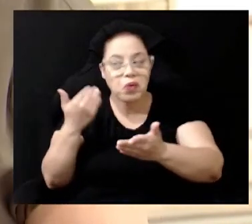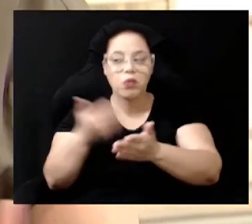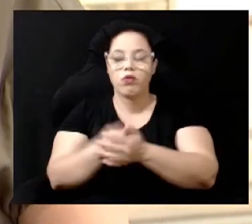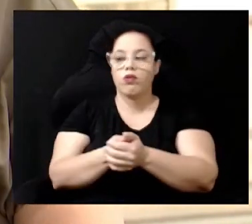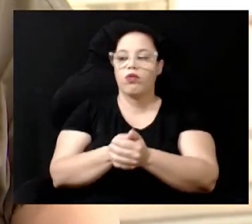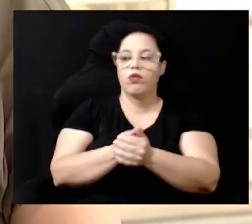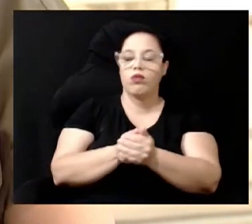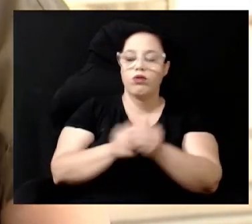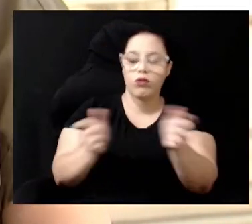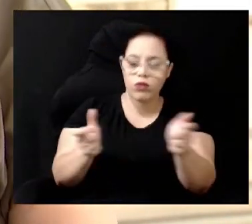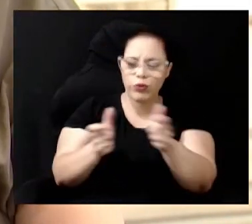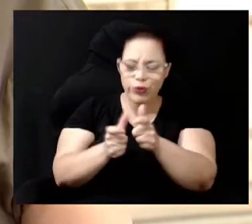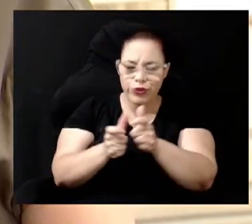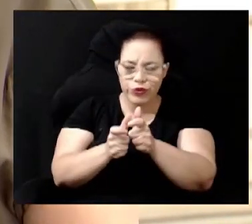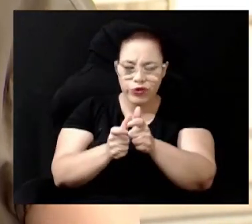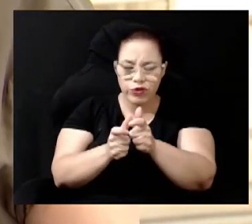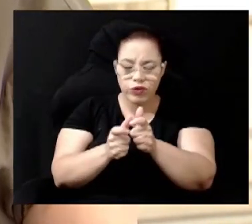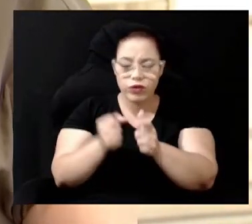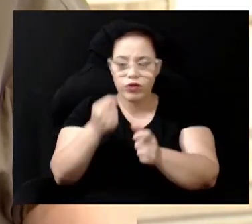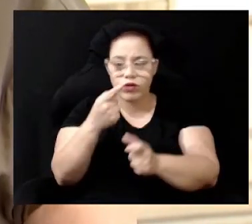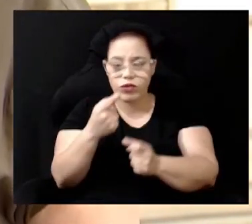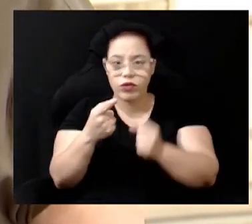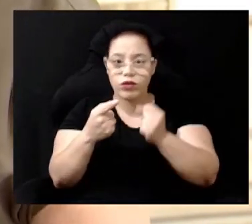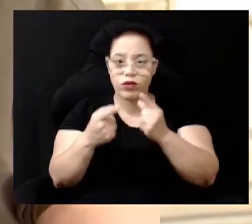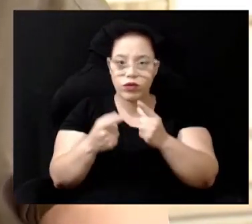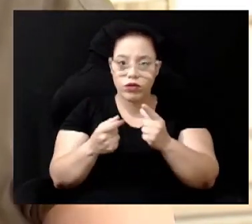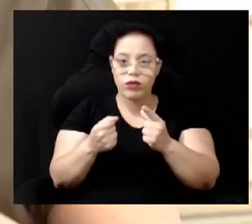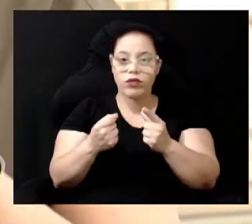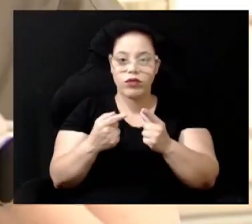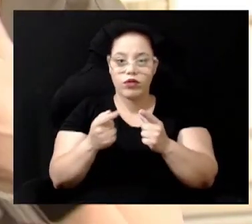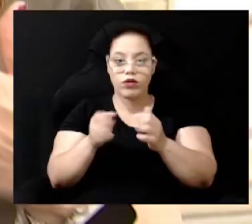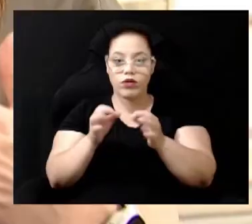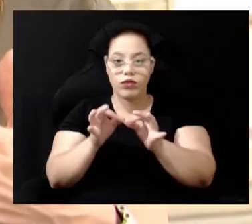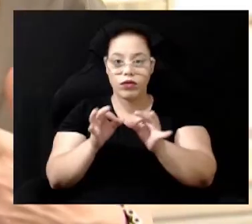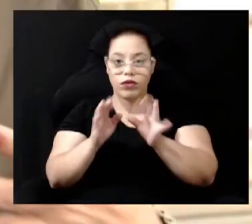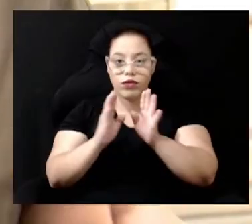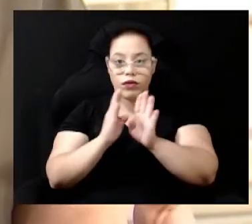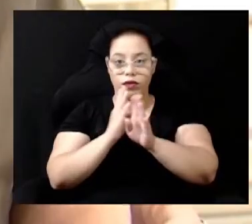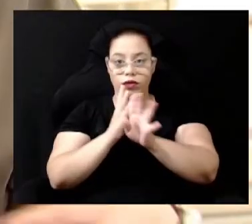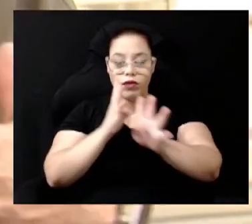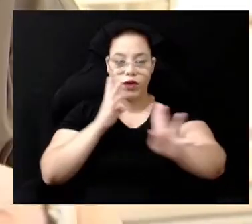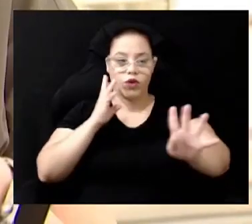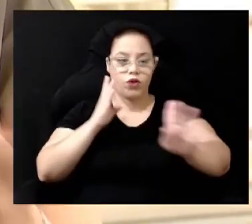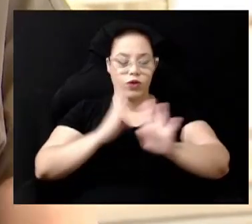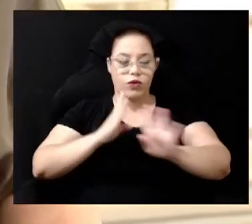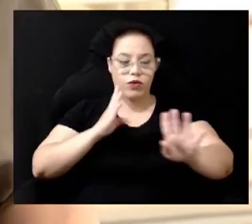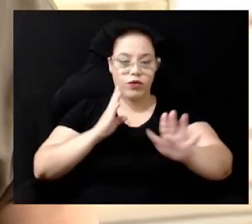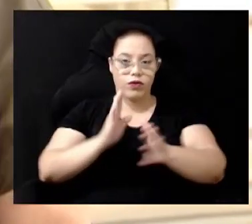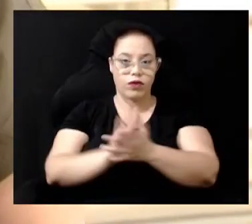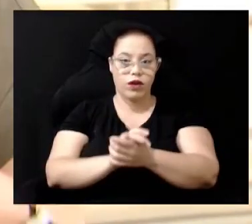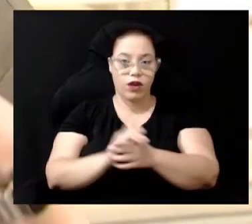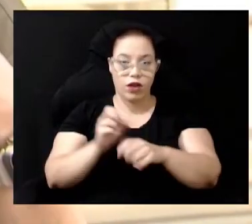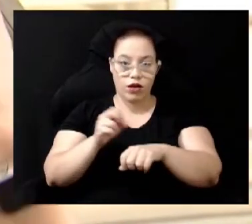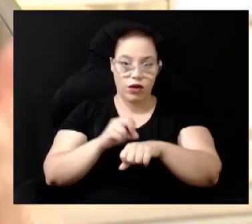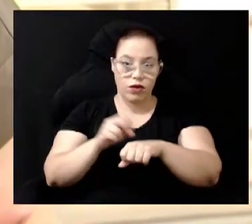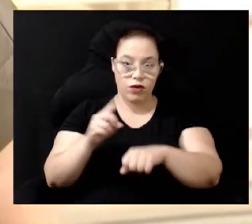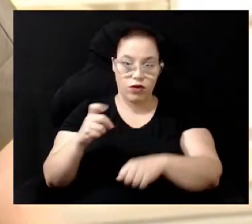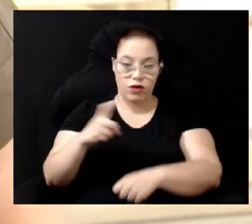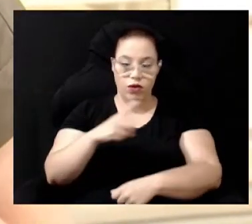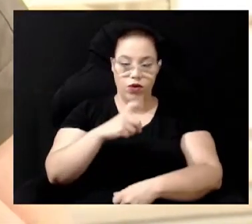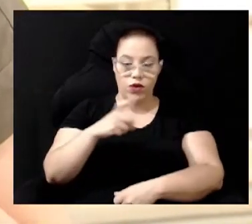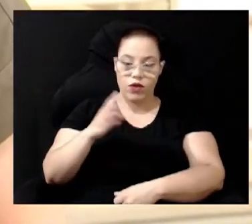bastante provavelmente secundário ao afastamento social Então é uma bactéria que ela é uma doença causada por uma bactéria que você